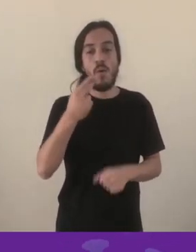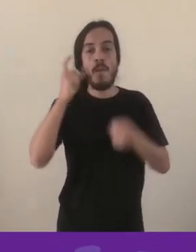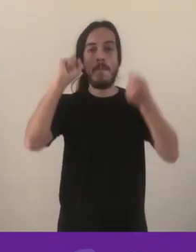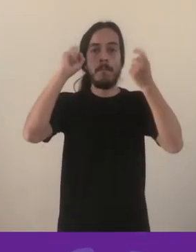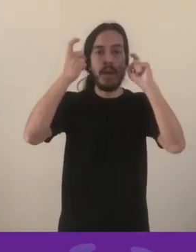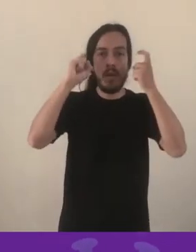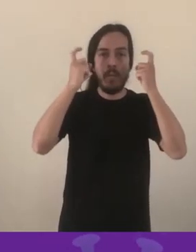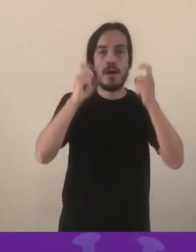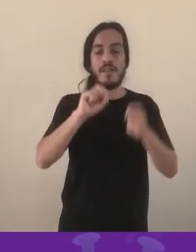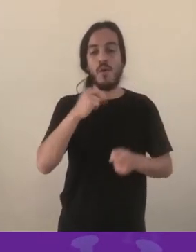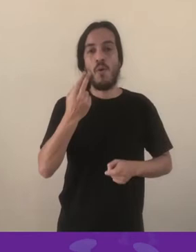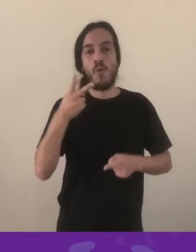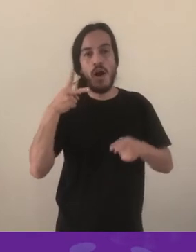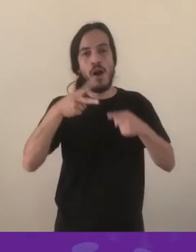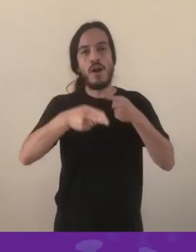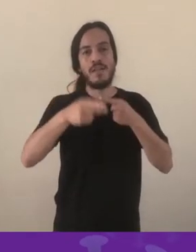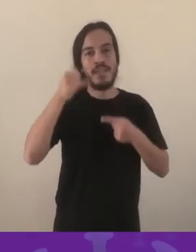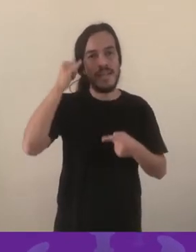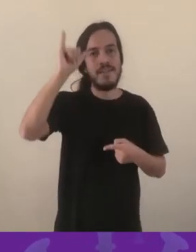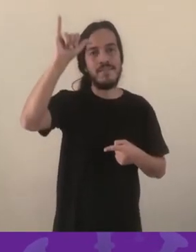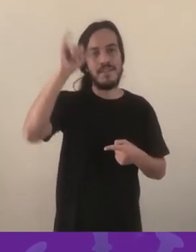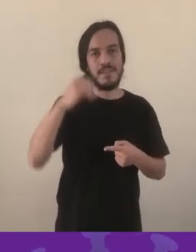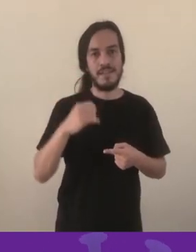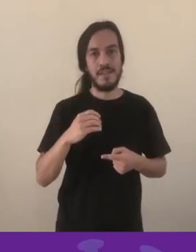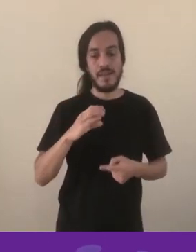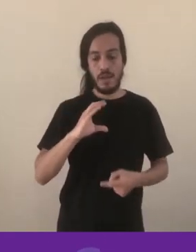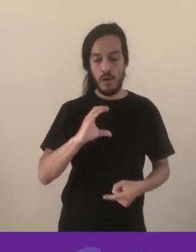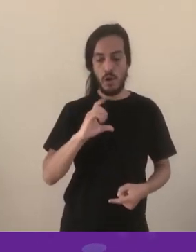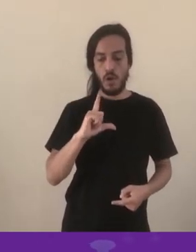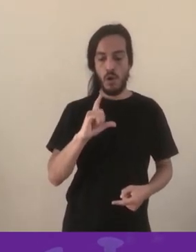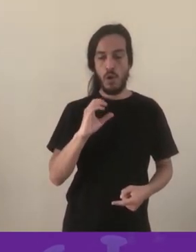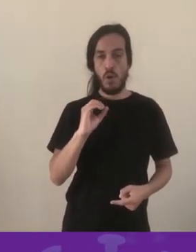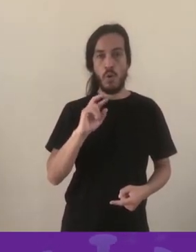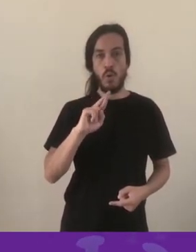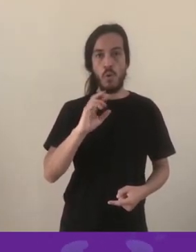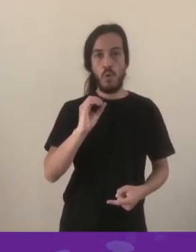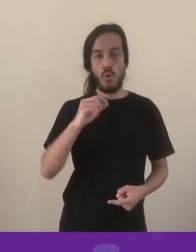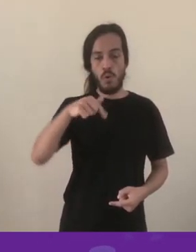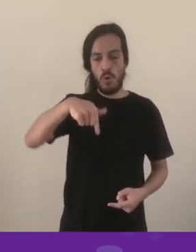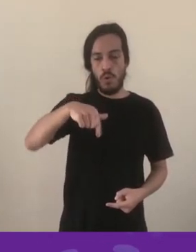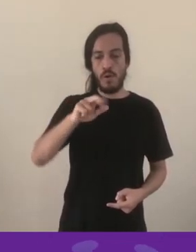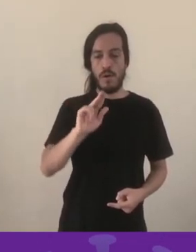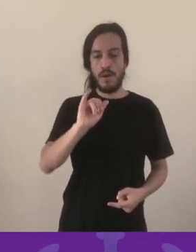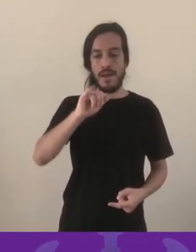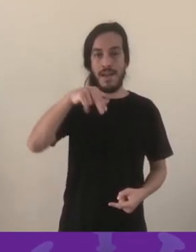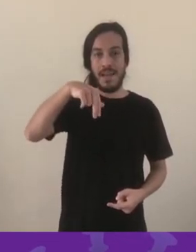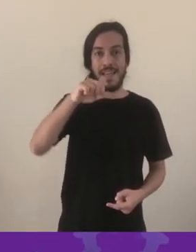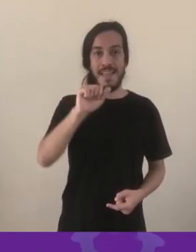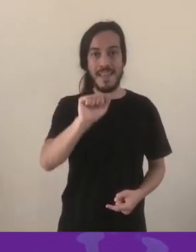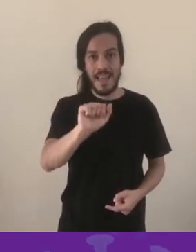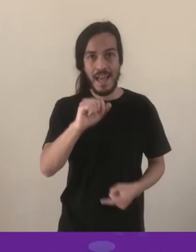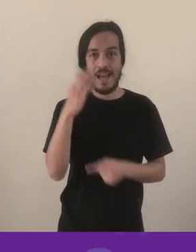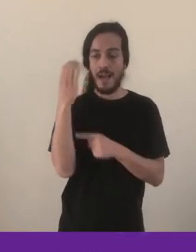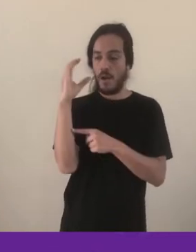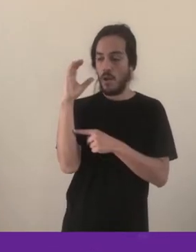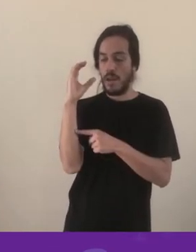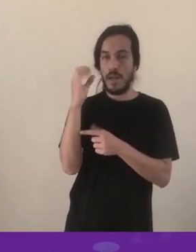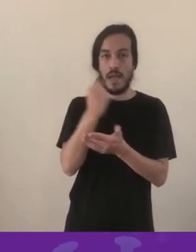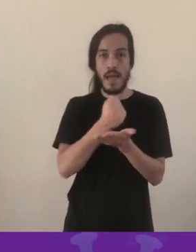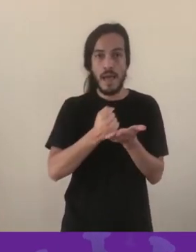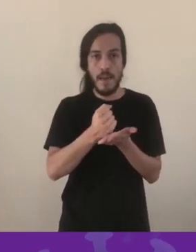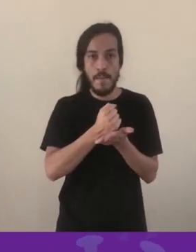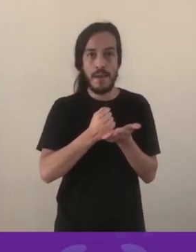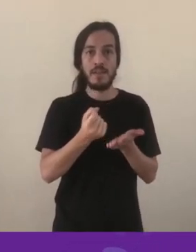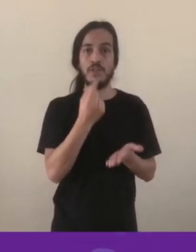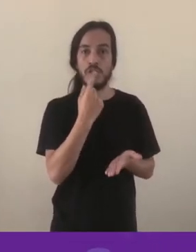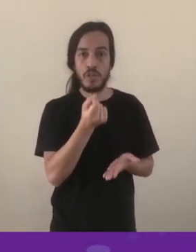ansiosa com o desejo de suspender a cloroquina, porque pode ser que a suspensão da cloroquina, para quem já